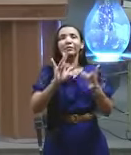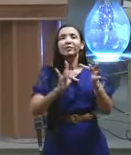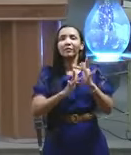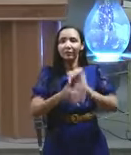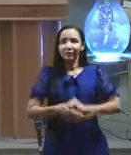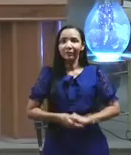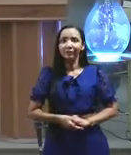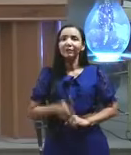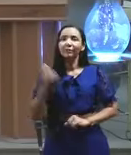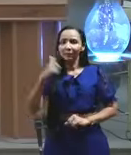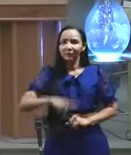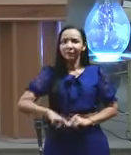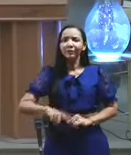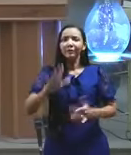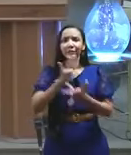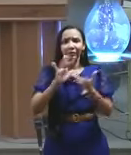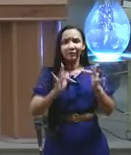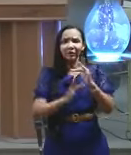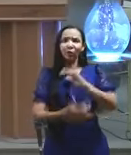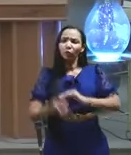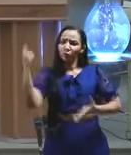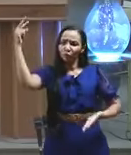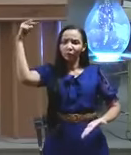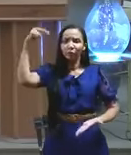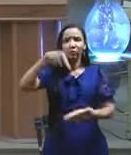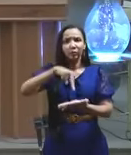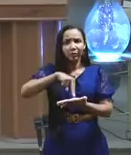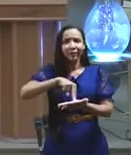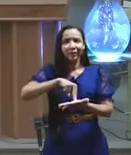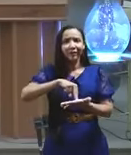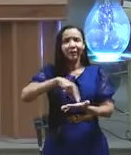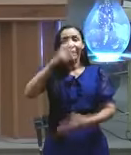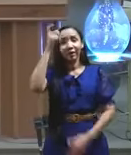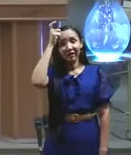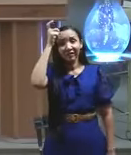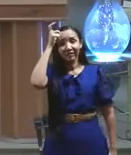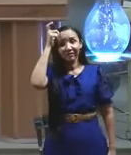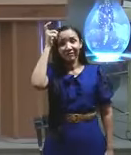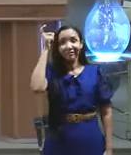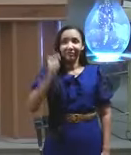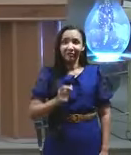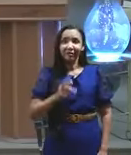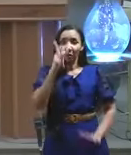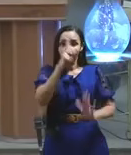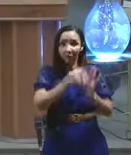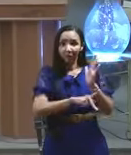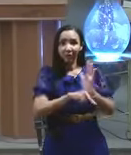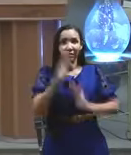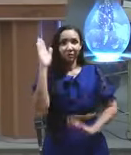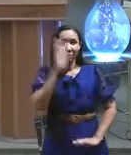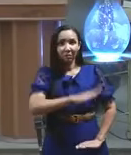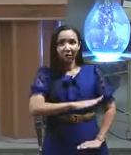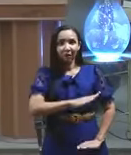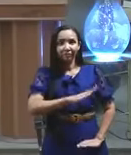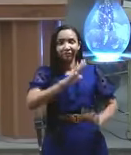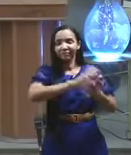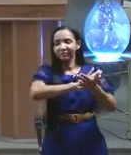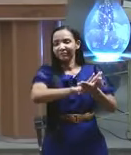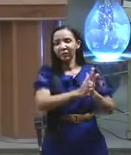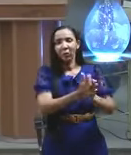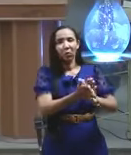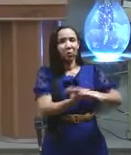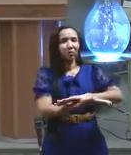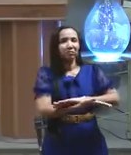bem forte ele chegou a casa de satanás caiu caiu satanás ele pode fazer